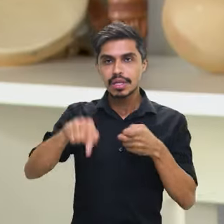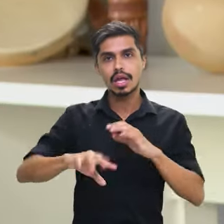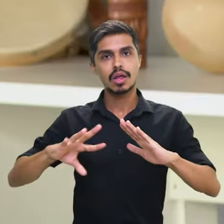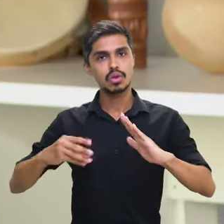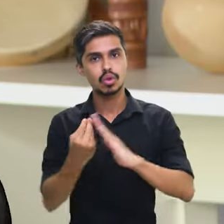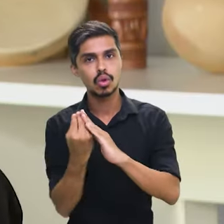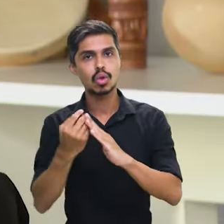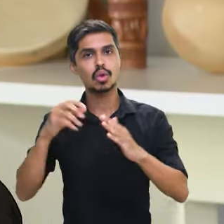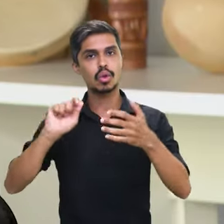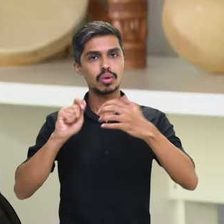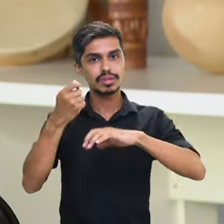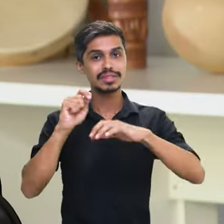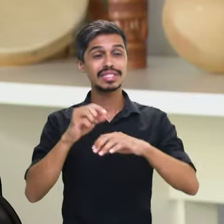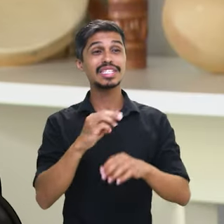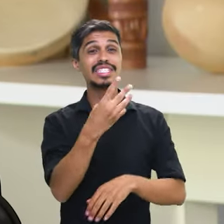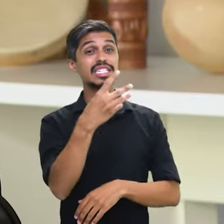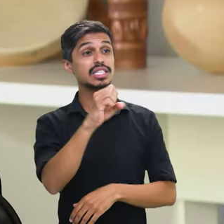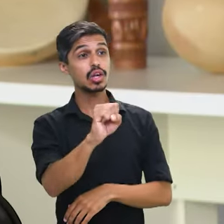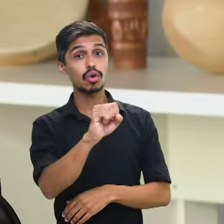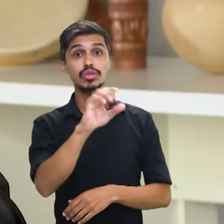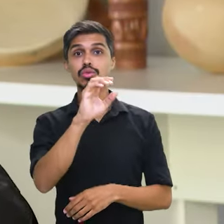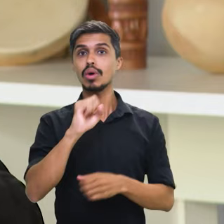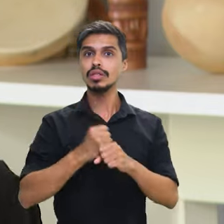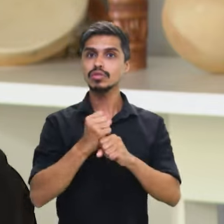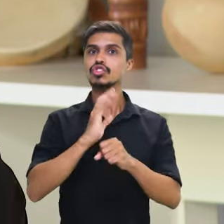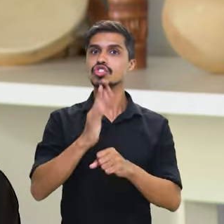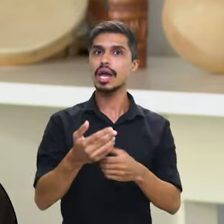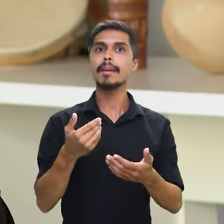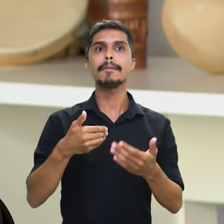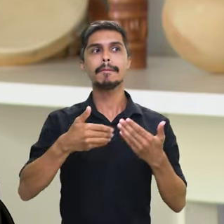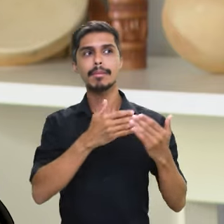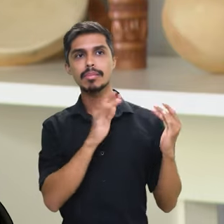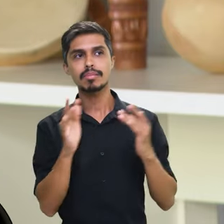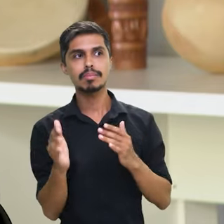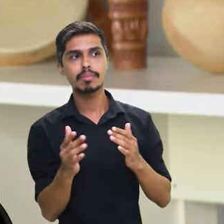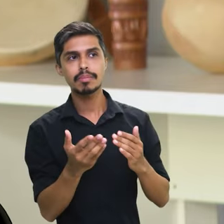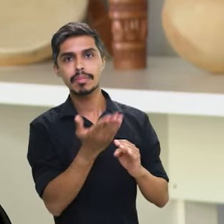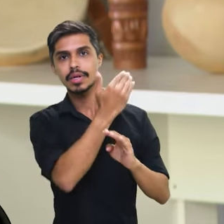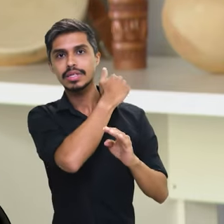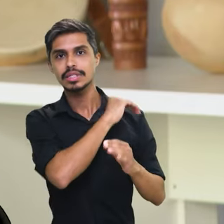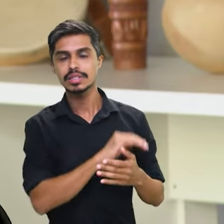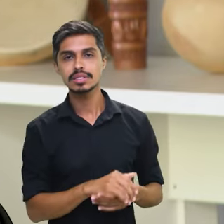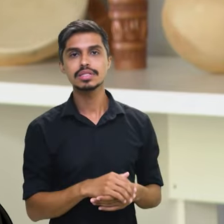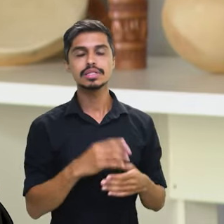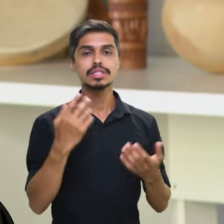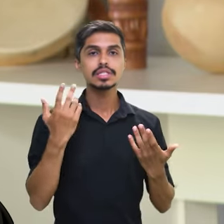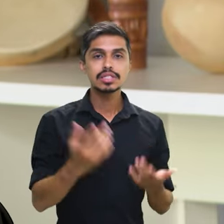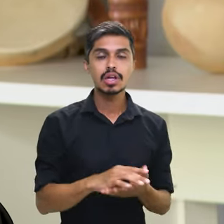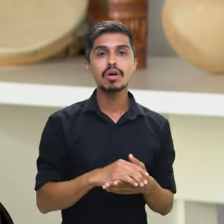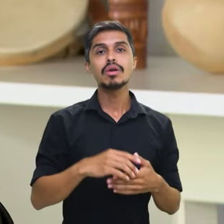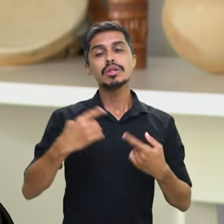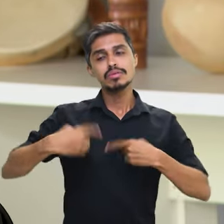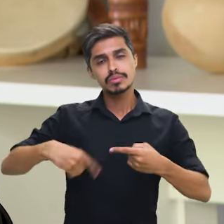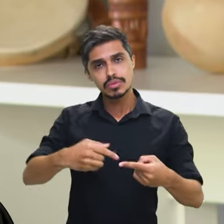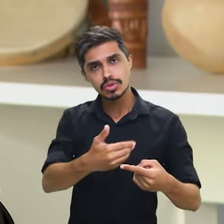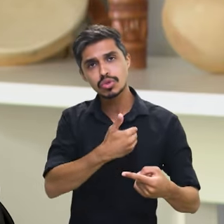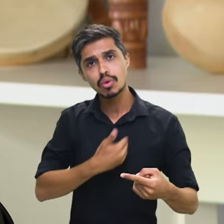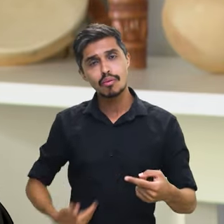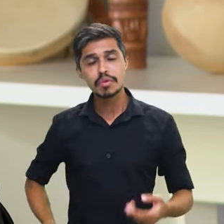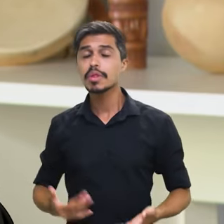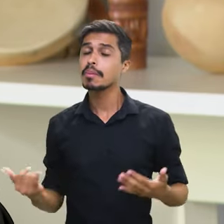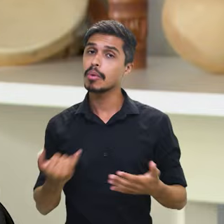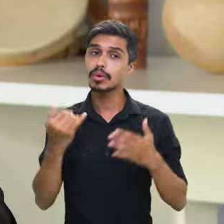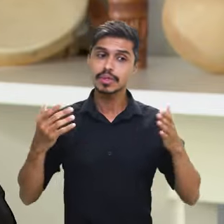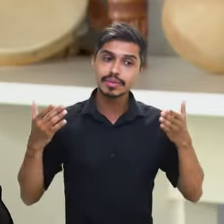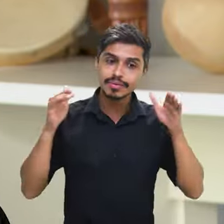quilombolas. 35 horas se passaram. Então, esse é um passo fundamental para a posse da terra, para as políticas sociais, para as políticas